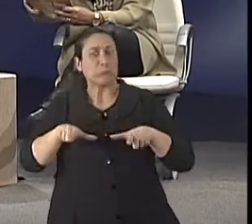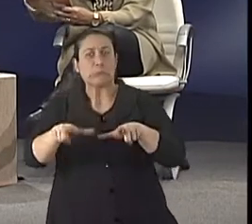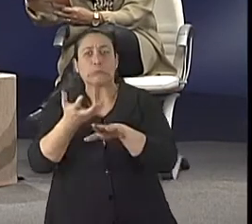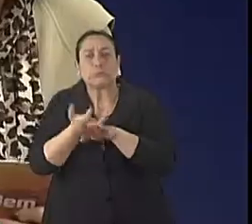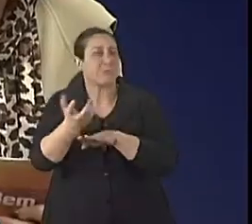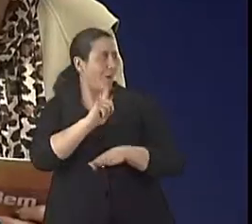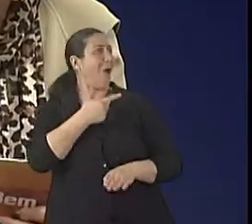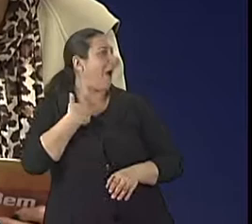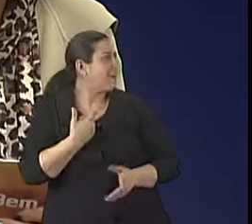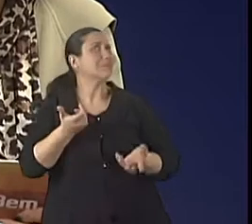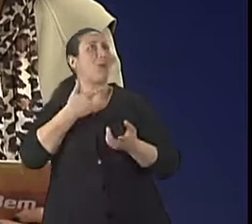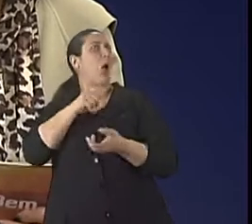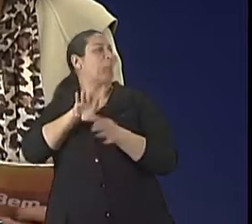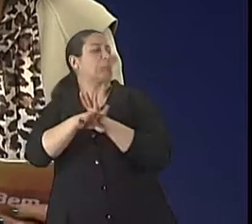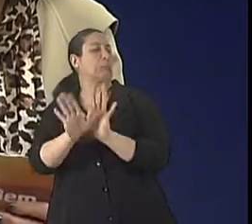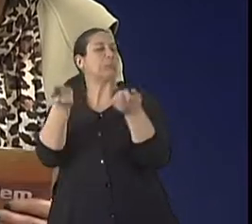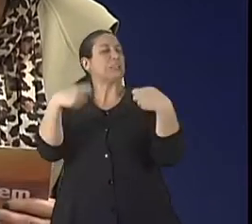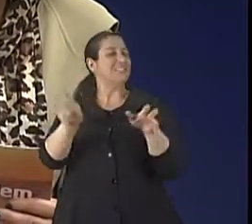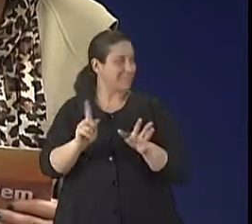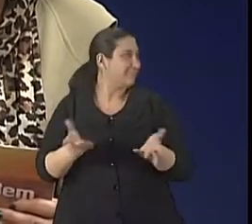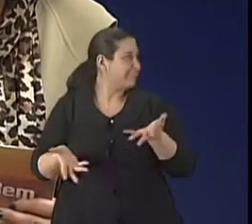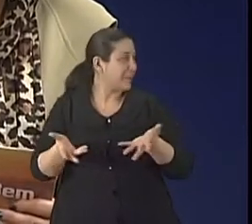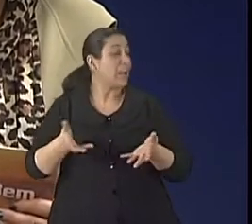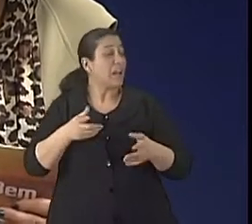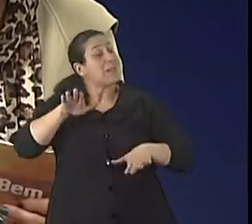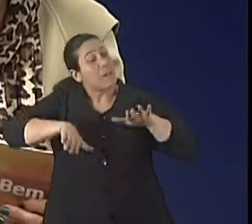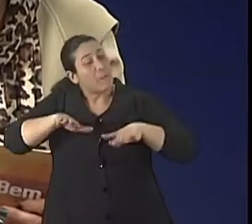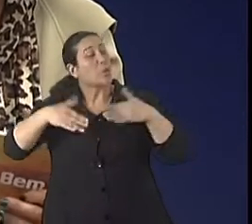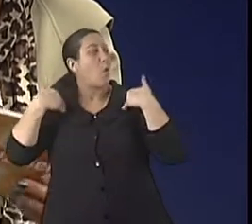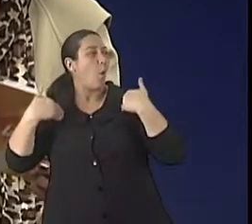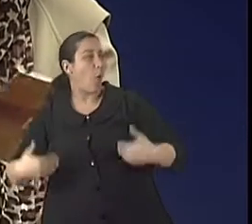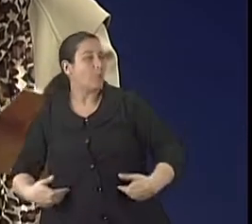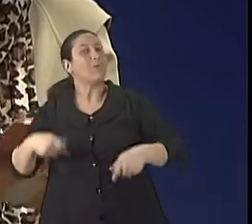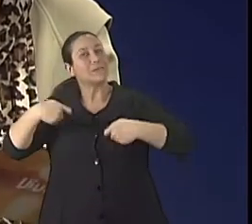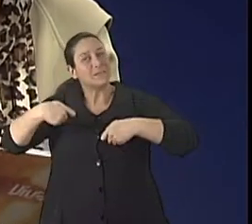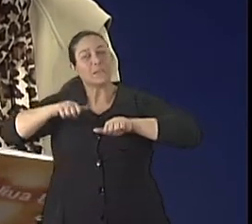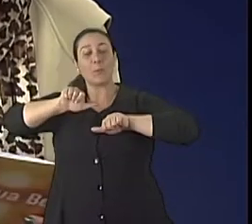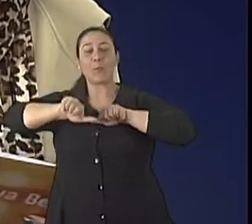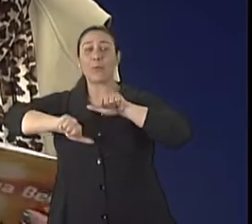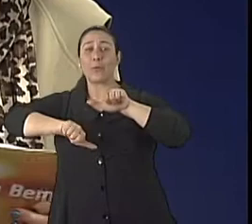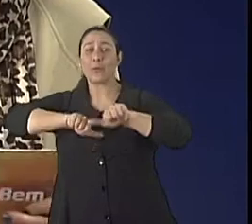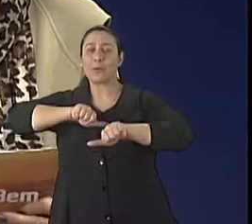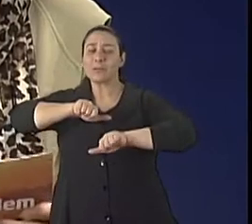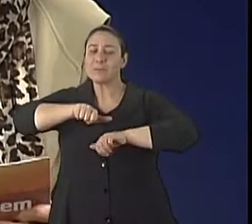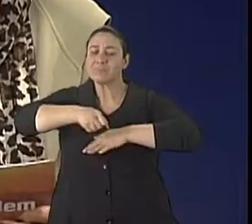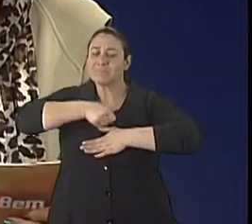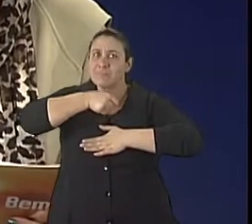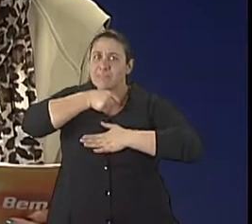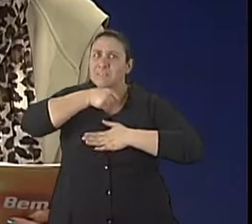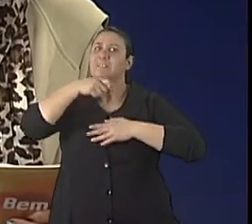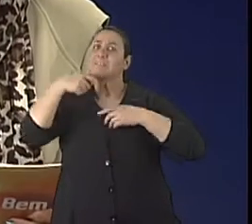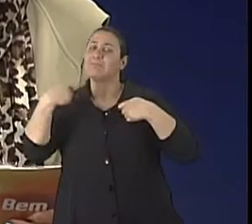corpo vai necessitando, muda o ritmo, ele vai necessitando de amparos, ele vai necessitando de ter essa